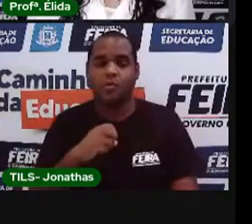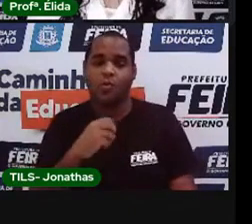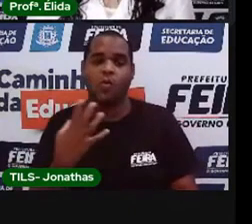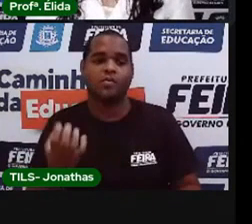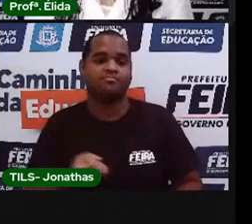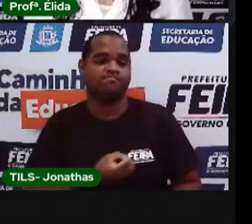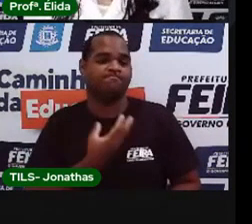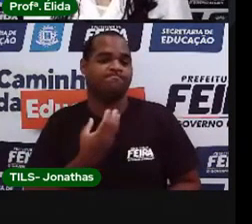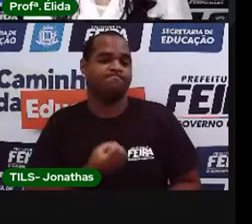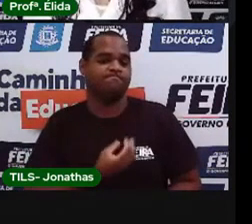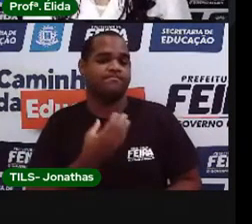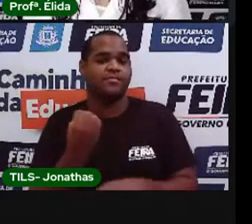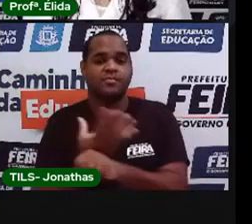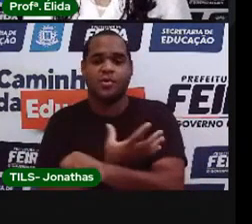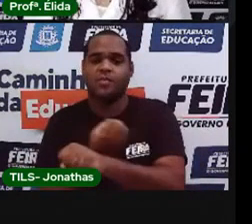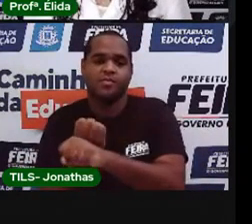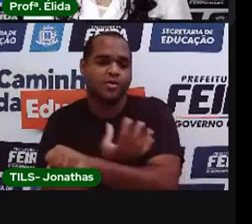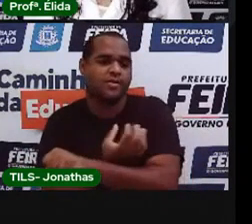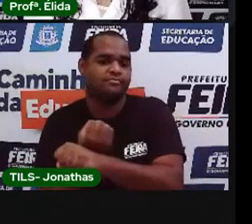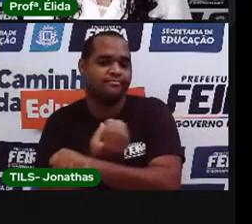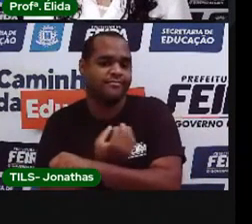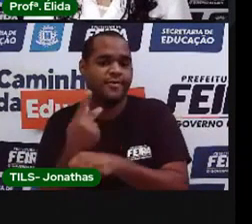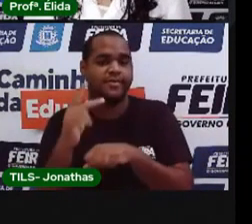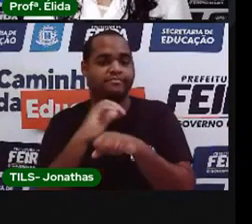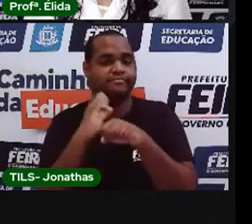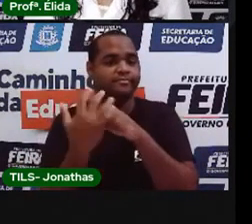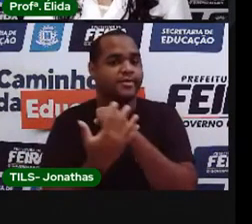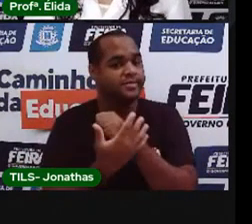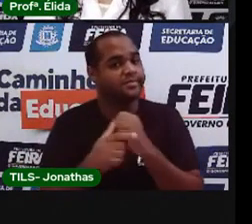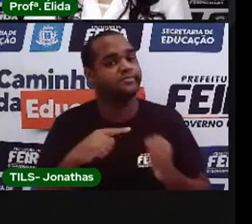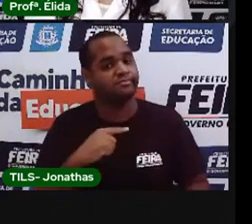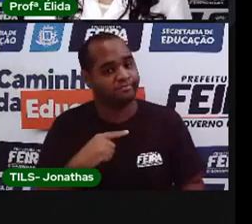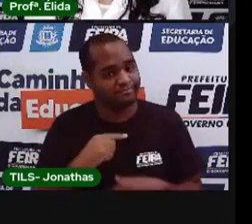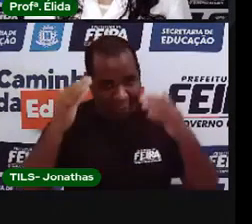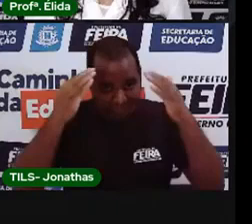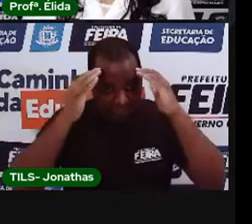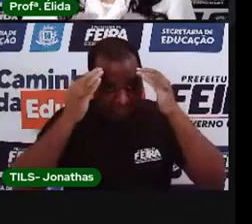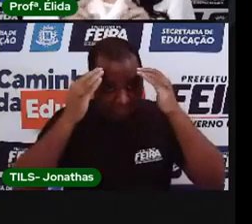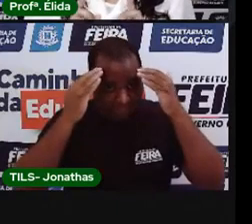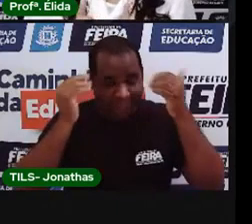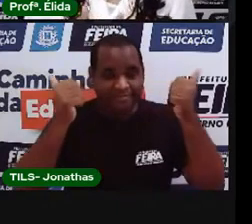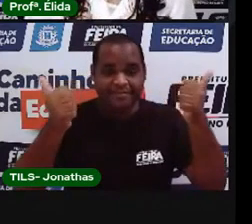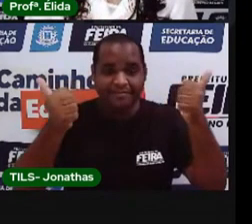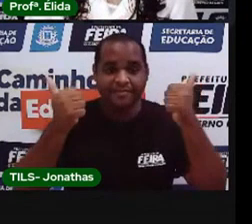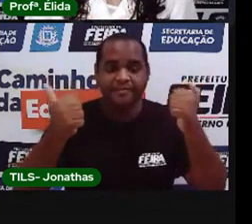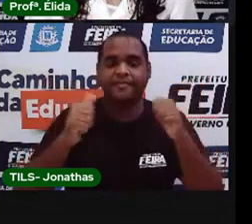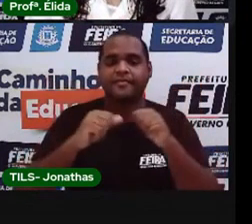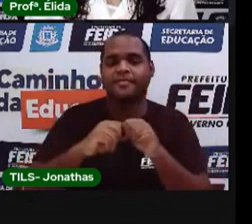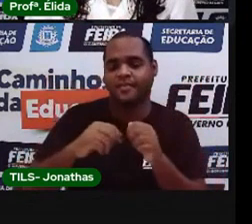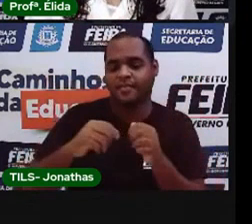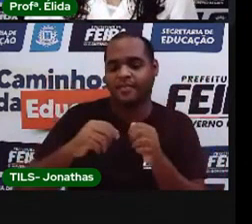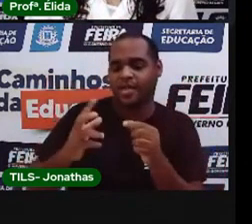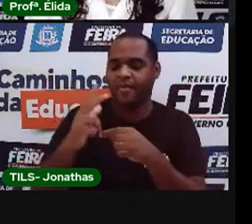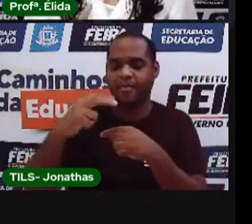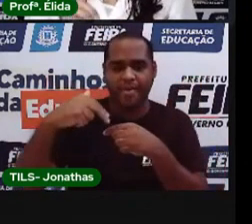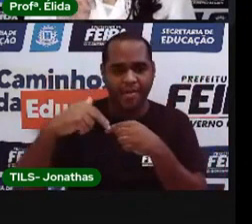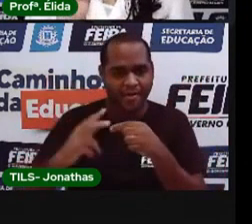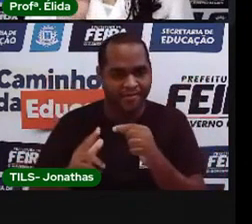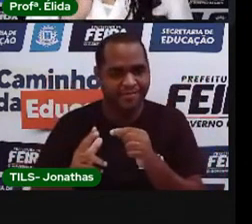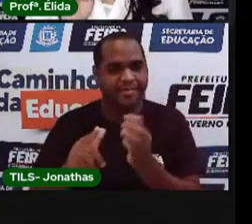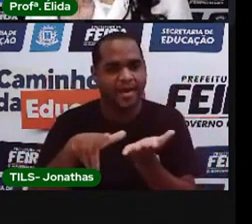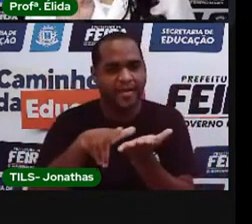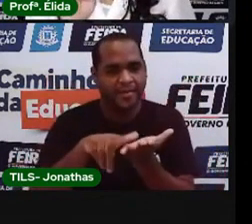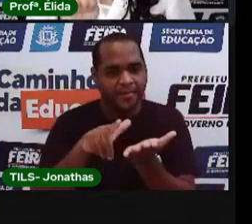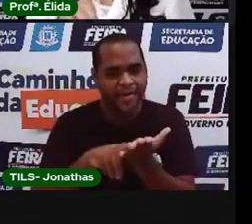emoção que você teve durante a pandemia. Entendeu? Pedacinhos pequenos de papel para